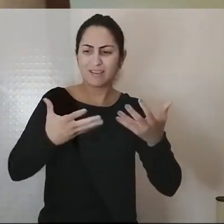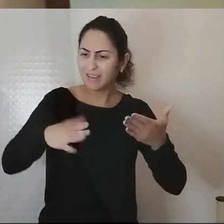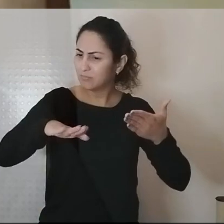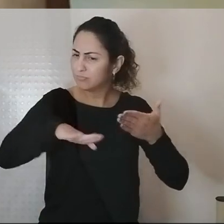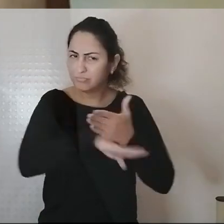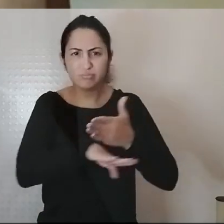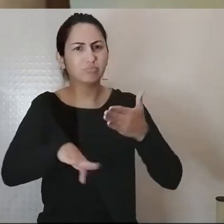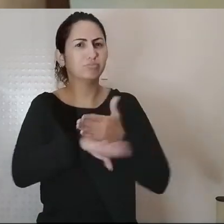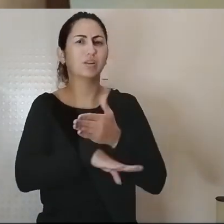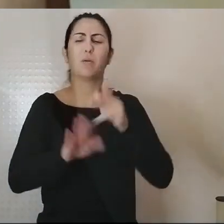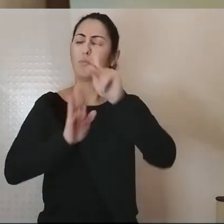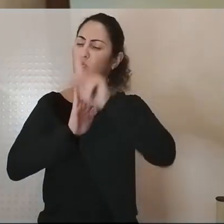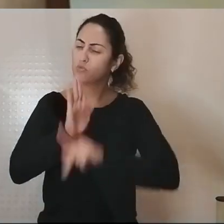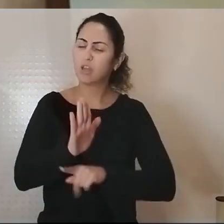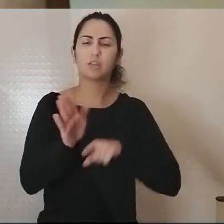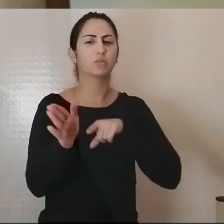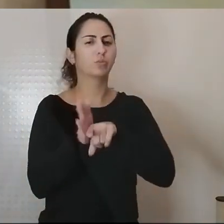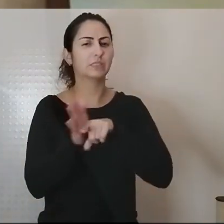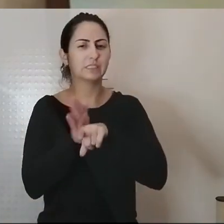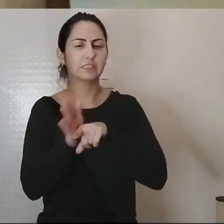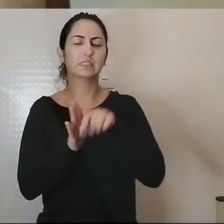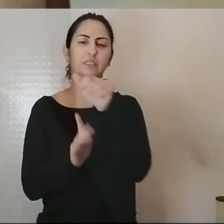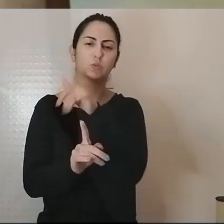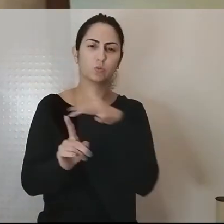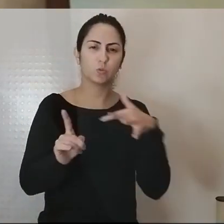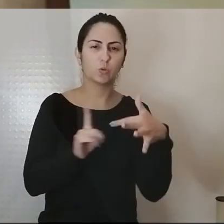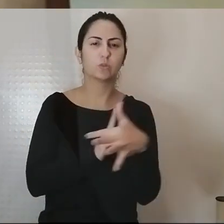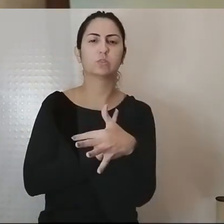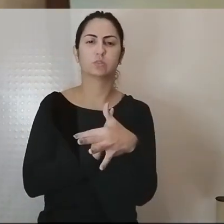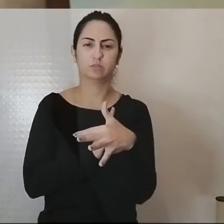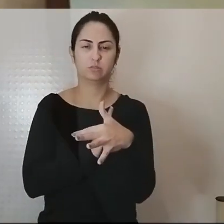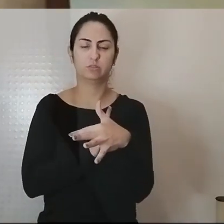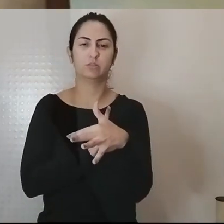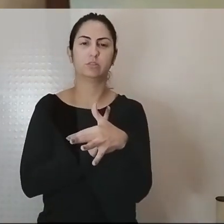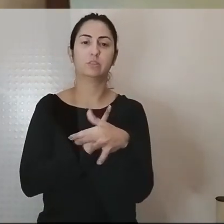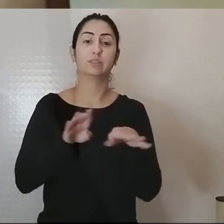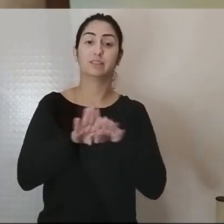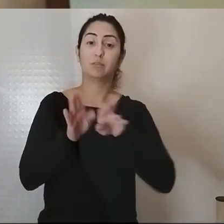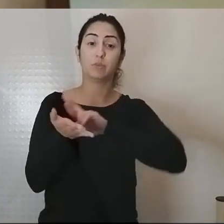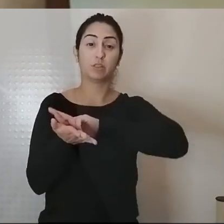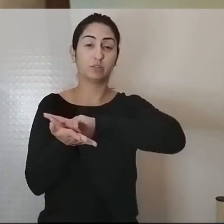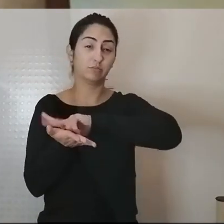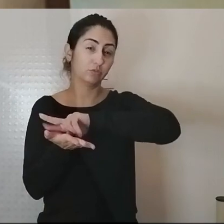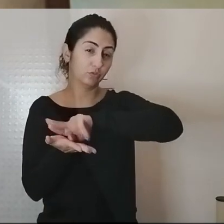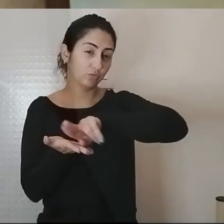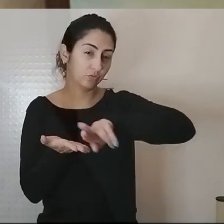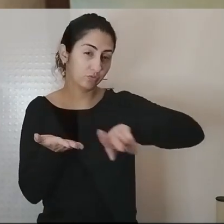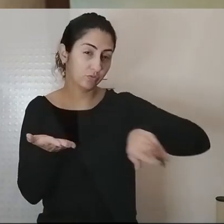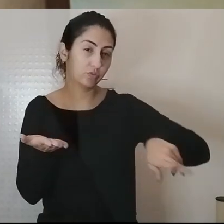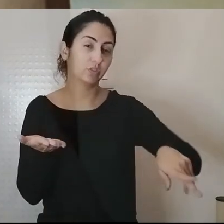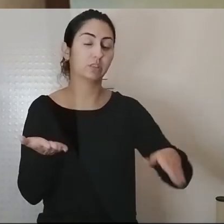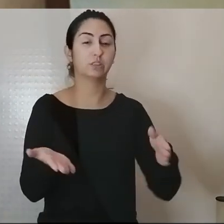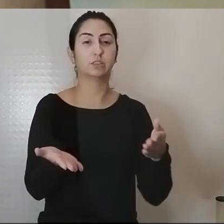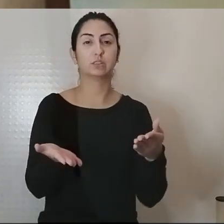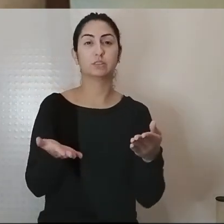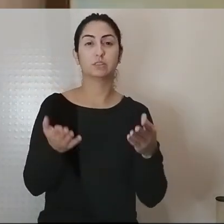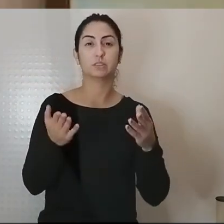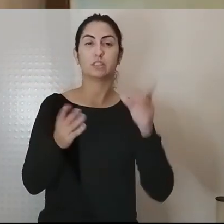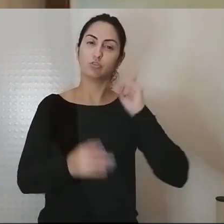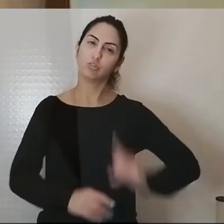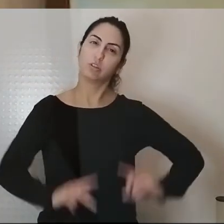projetos e pesquisas sociais entrecruzando múltiplos âmbitos dos direitos humanos